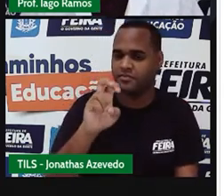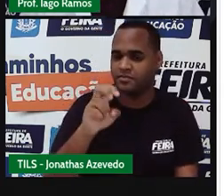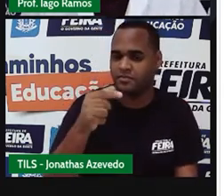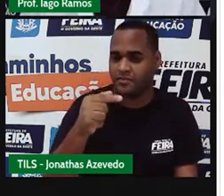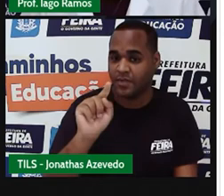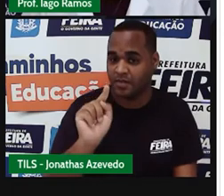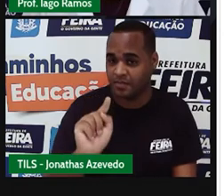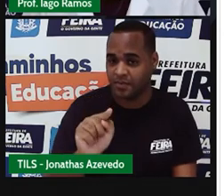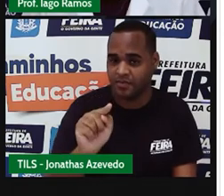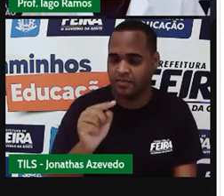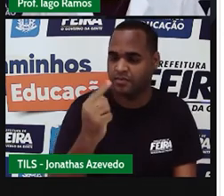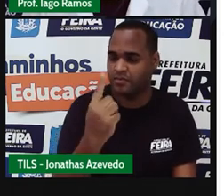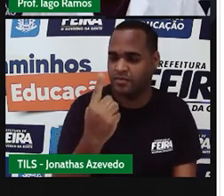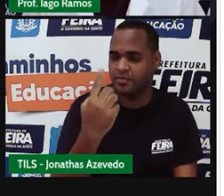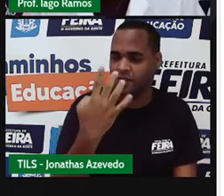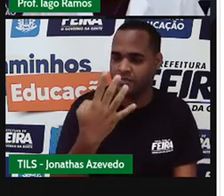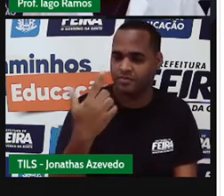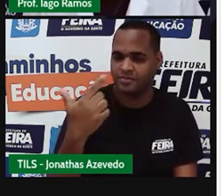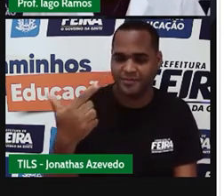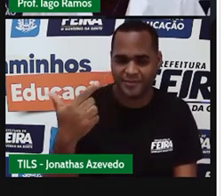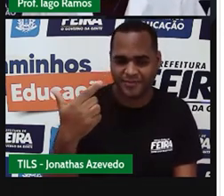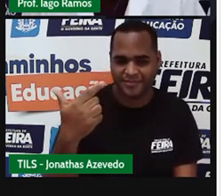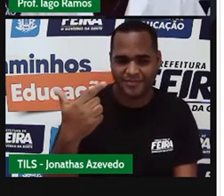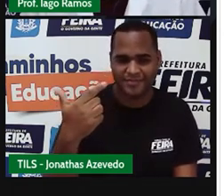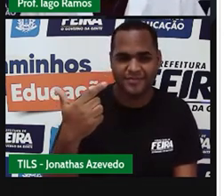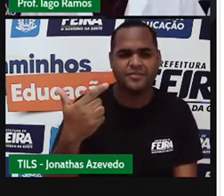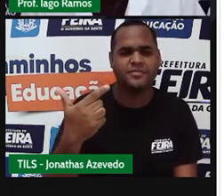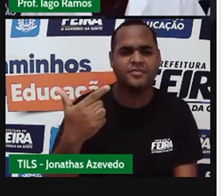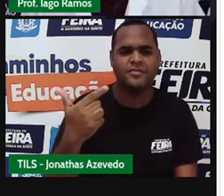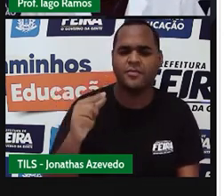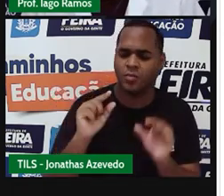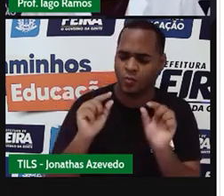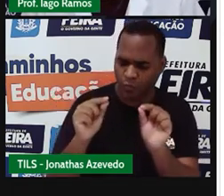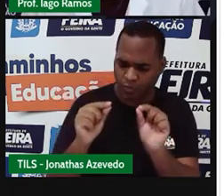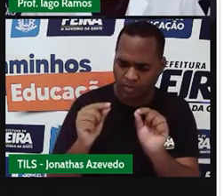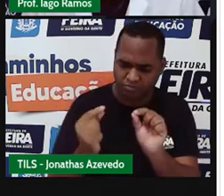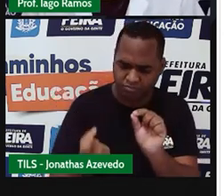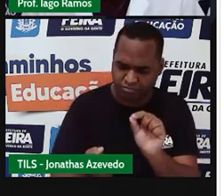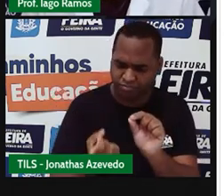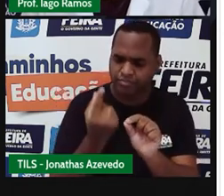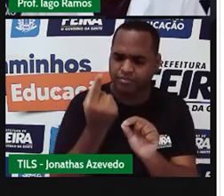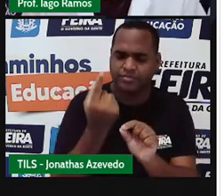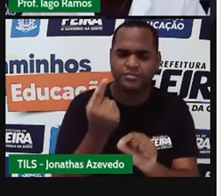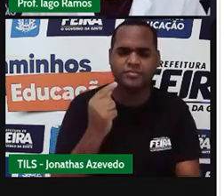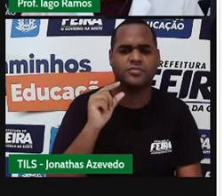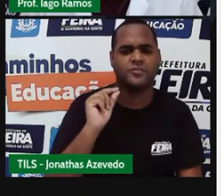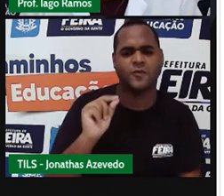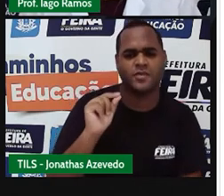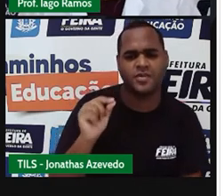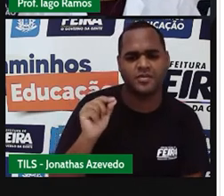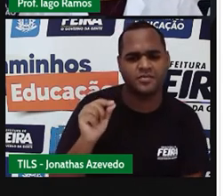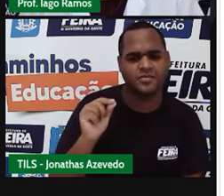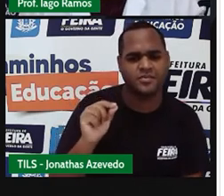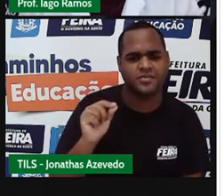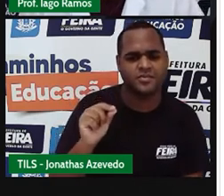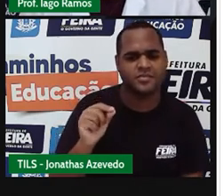.142. O que é que tem de curioso nesses resultados?